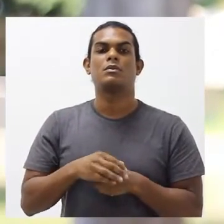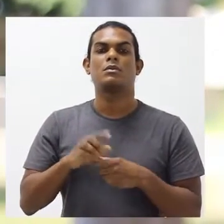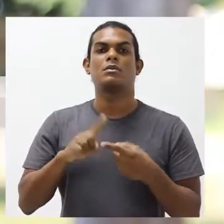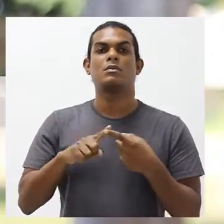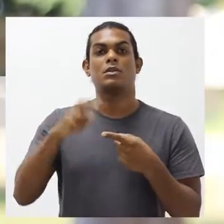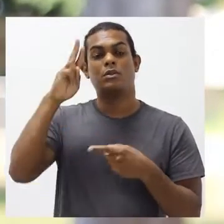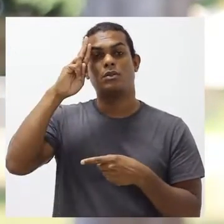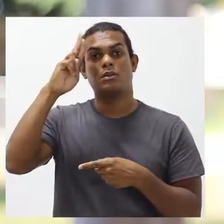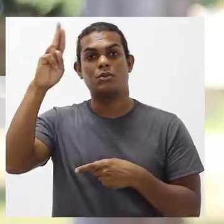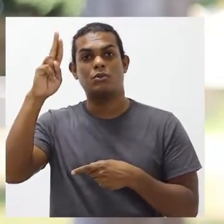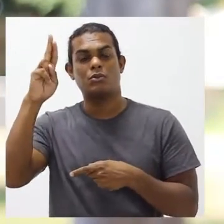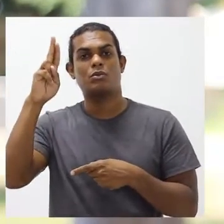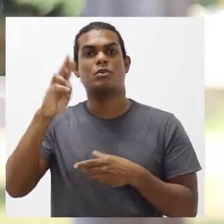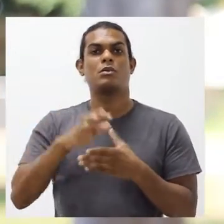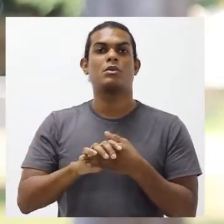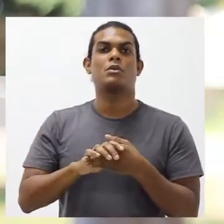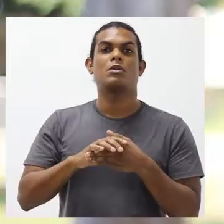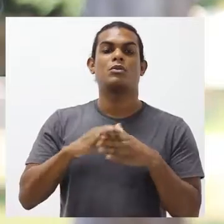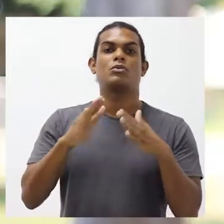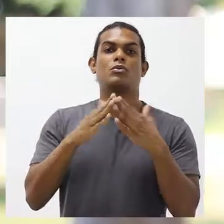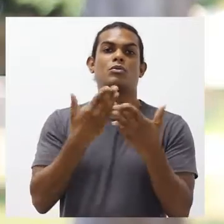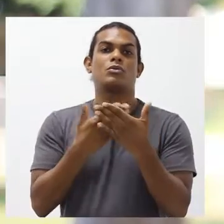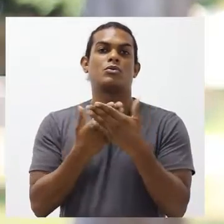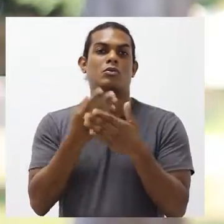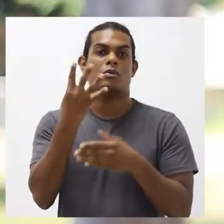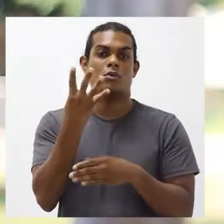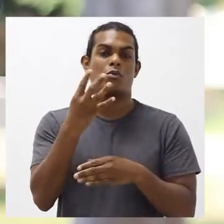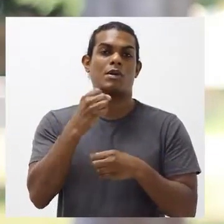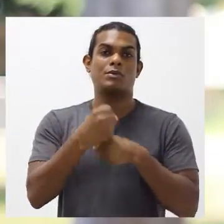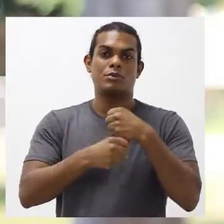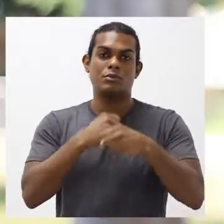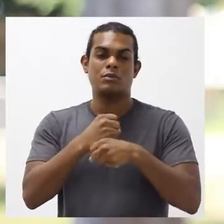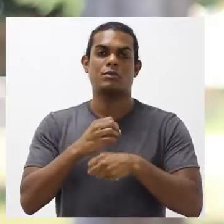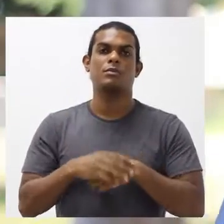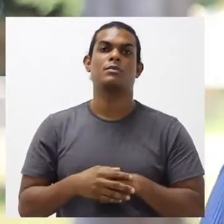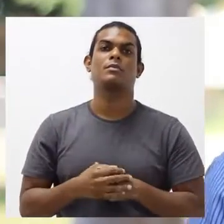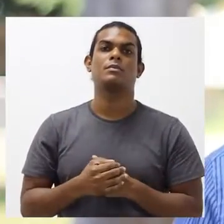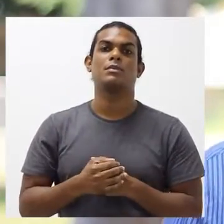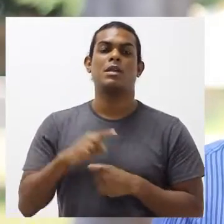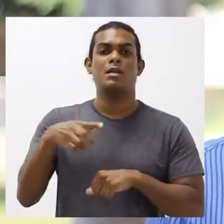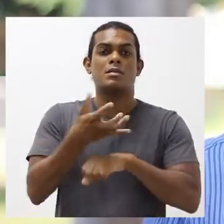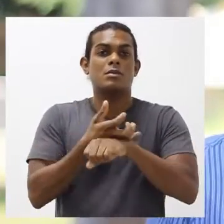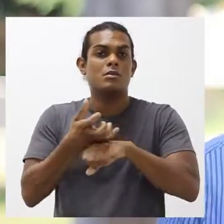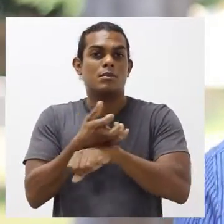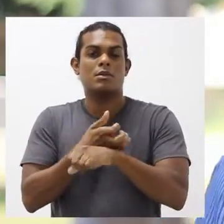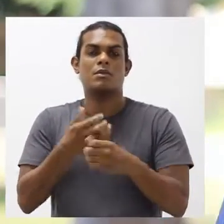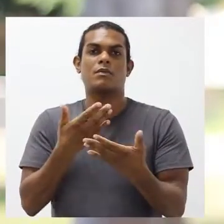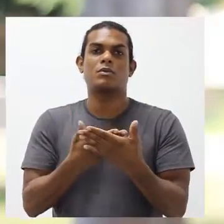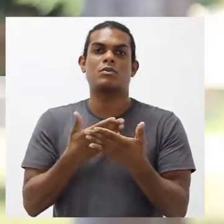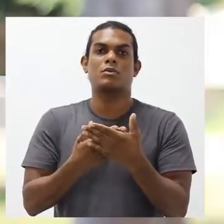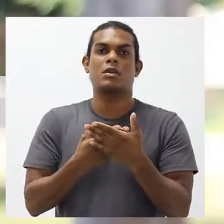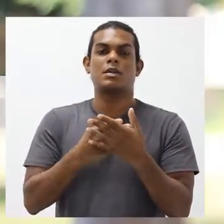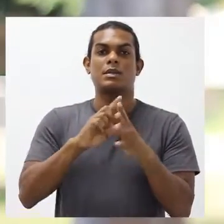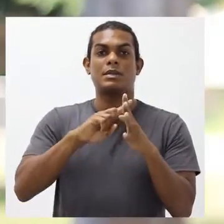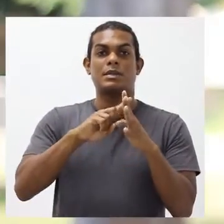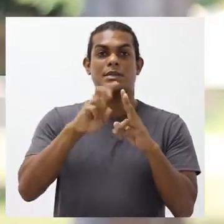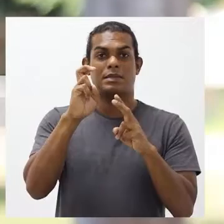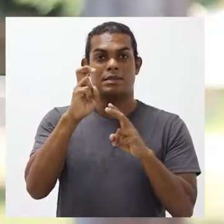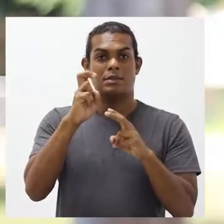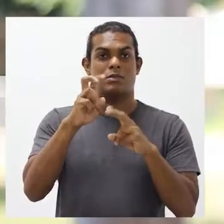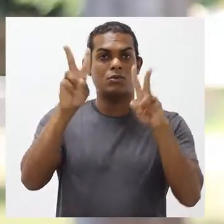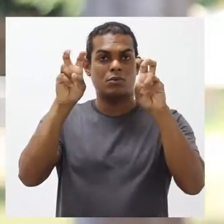gestor há 4 anos. E aí essa disciplina de gestão escolar, a gente vai abordar 5